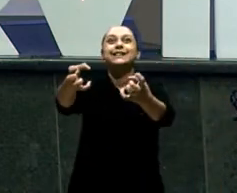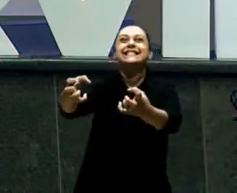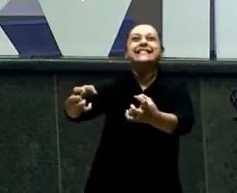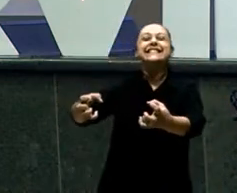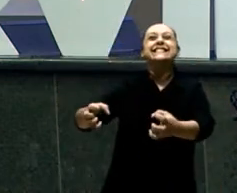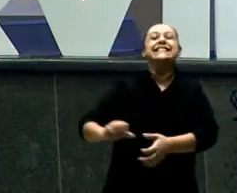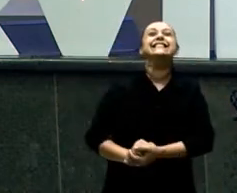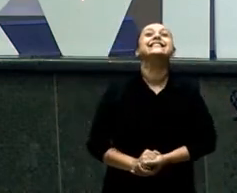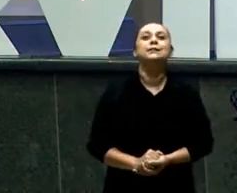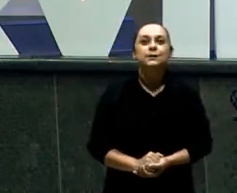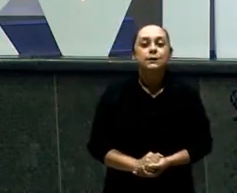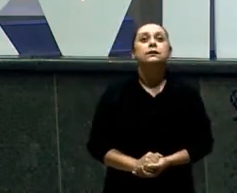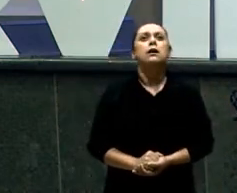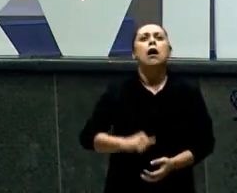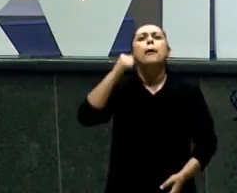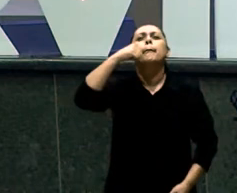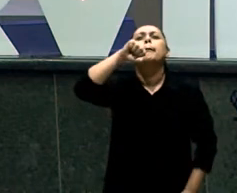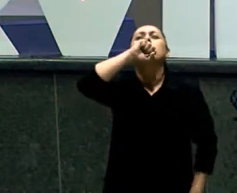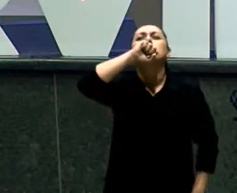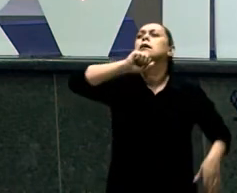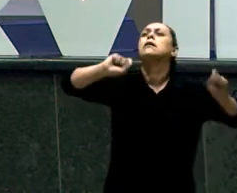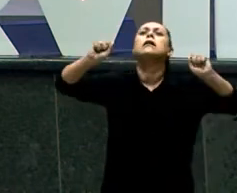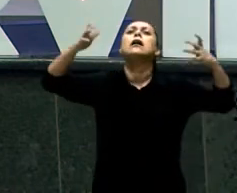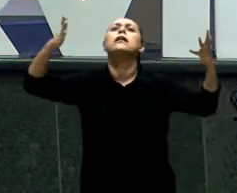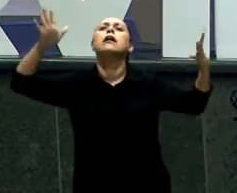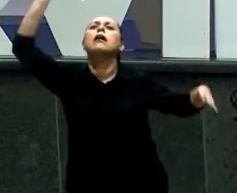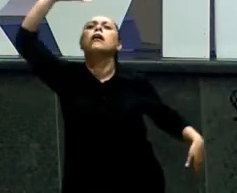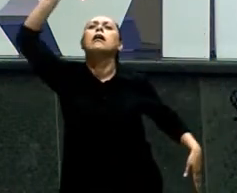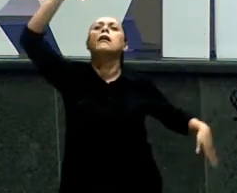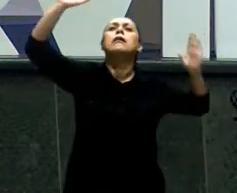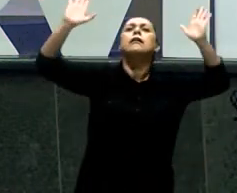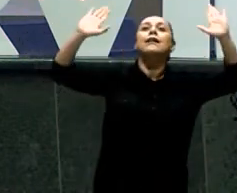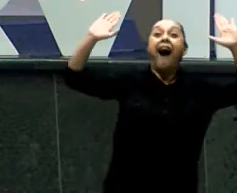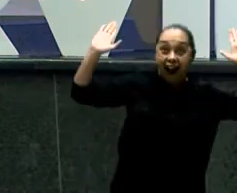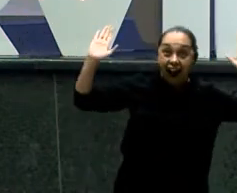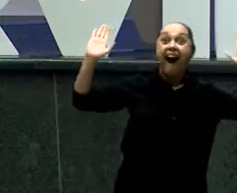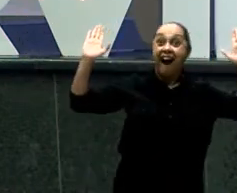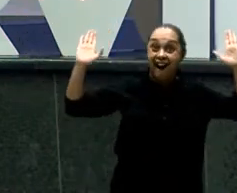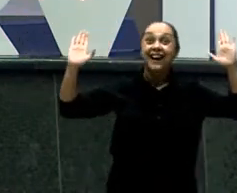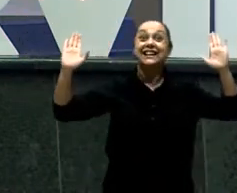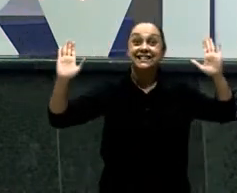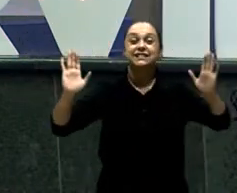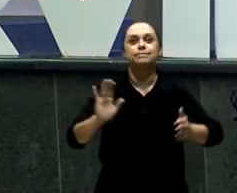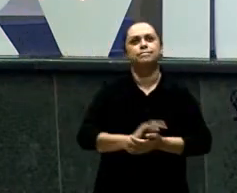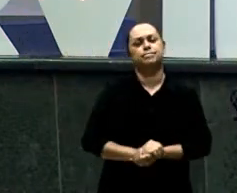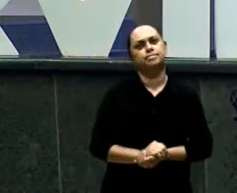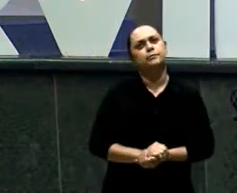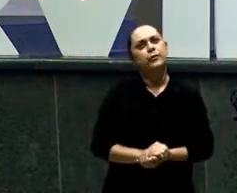as mães Cadê as mães Levanta a mão bem alto Eita Vamos lá